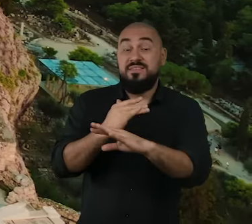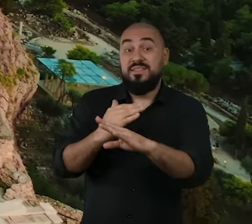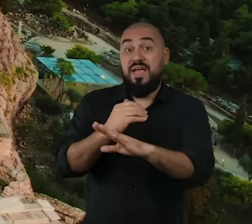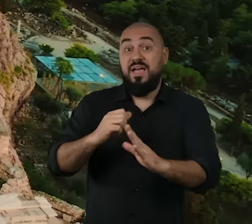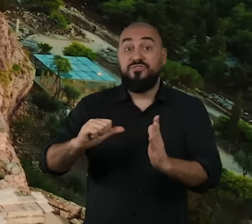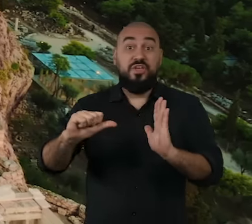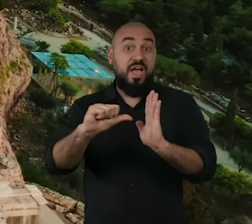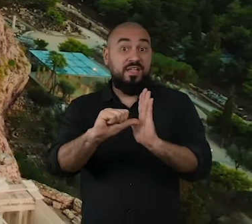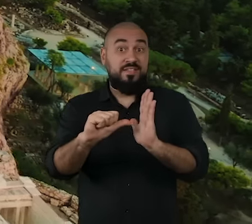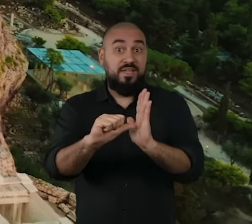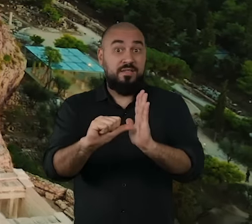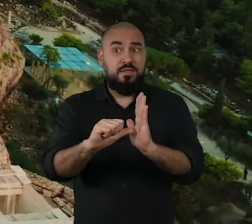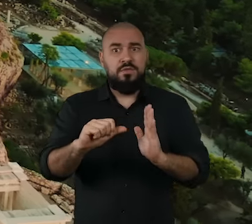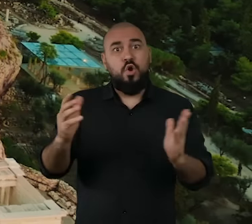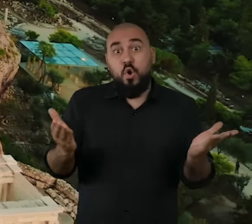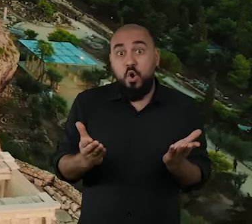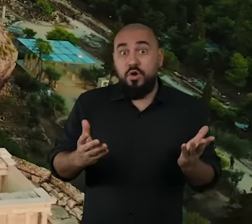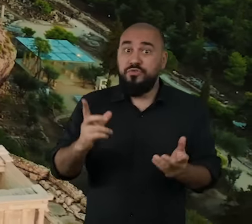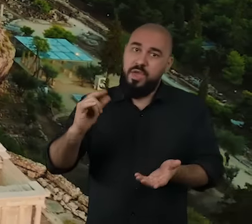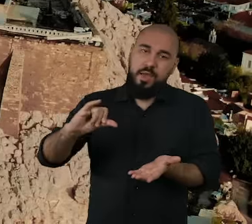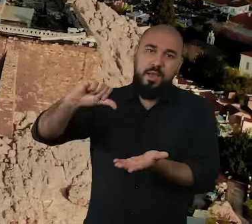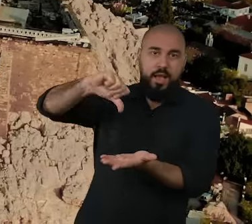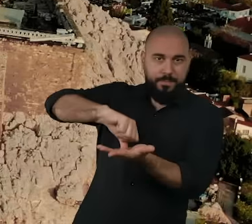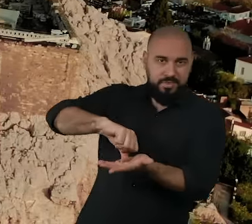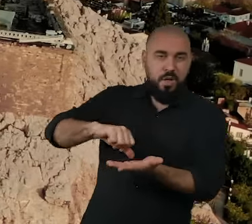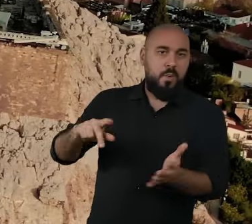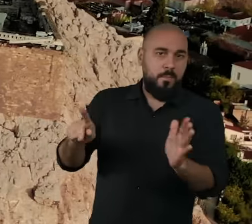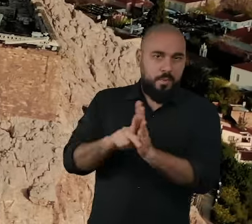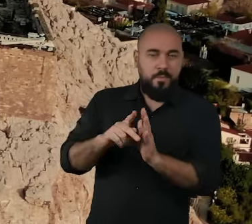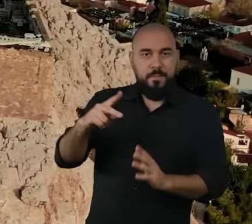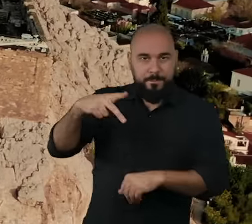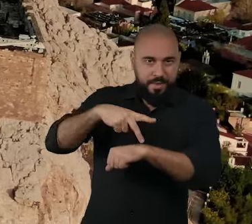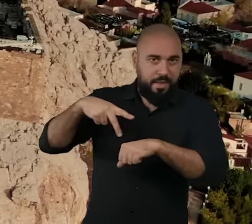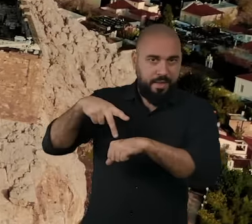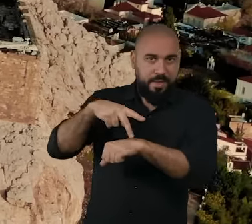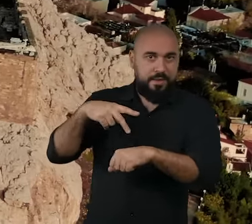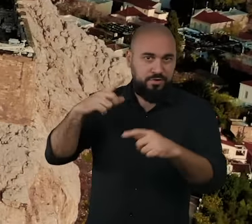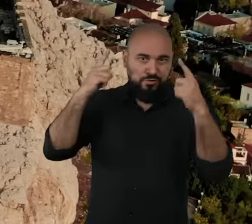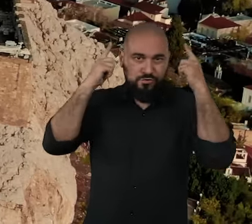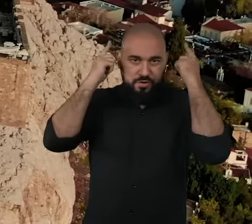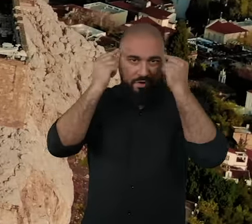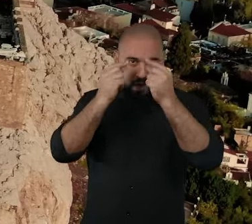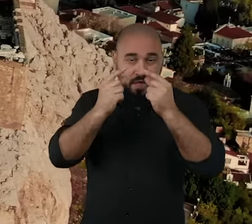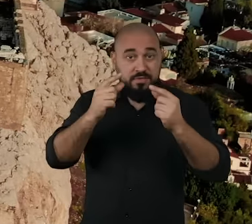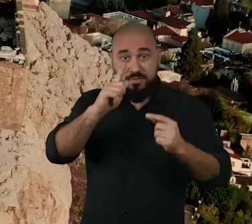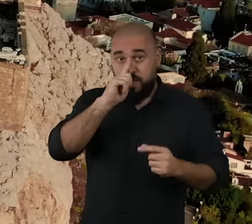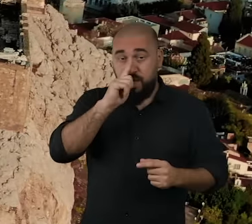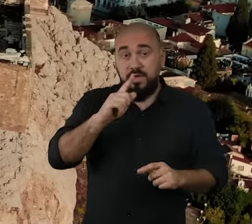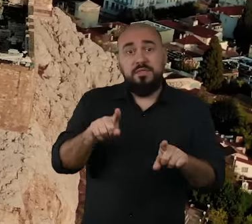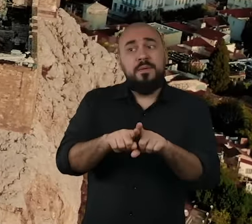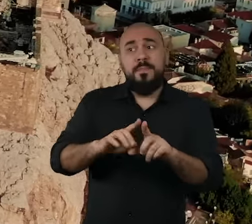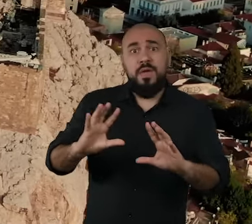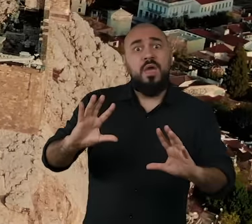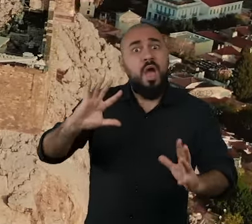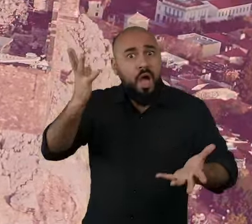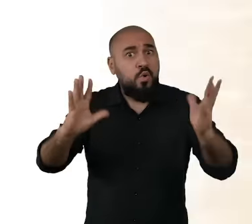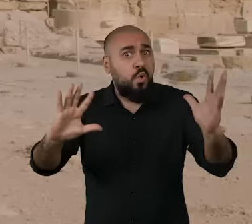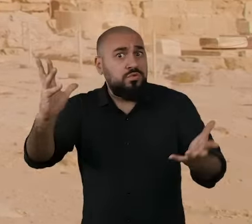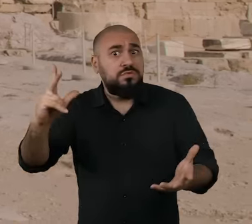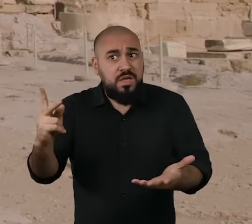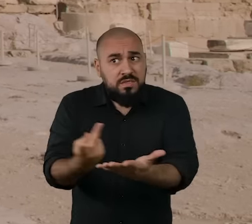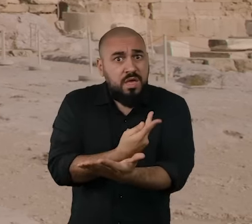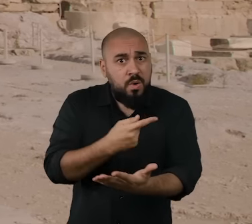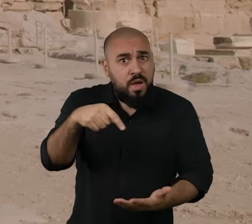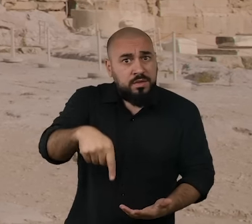começo da cidade de Atenas, que hoje é a capital do país e no passado foi palco de importantes acontecimentos da história da humanidade